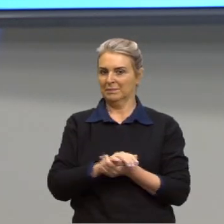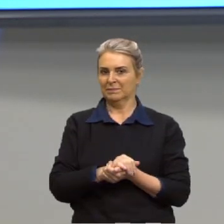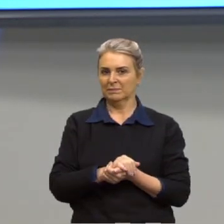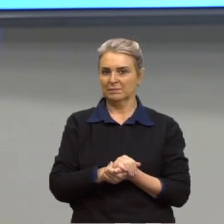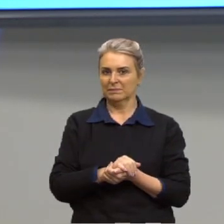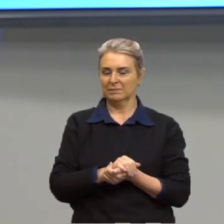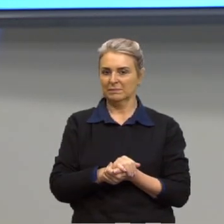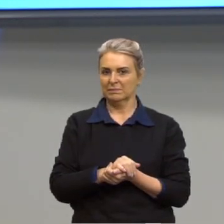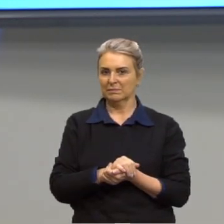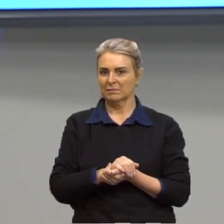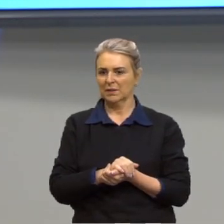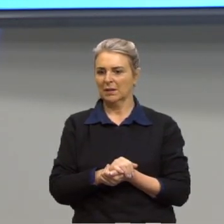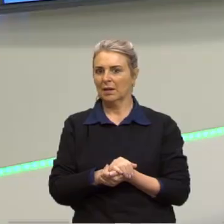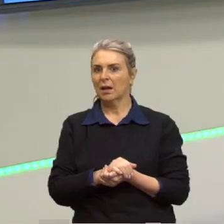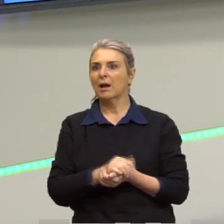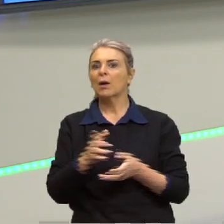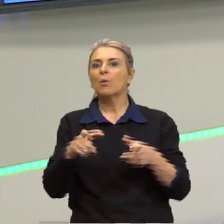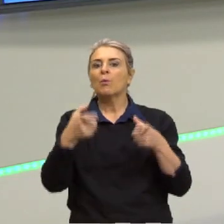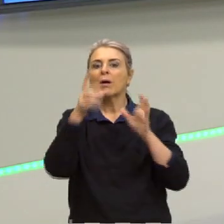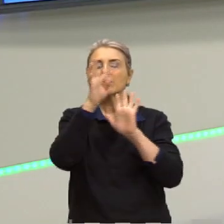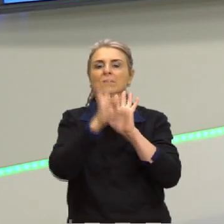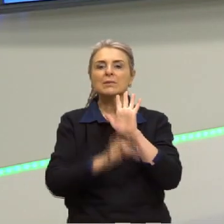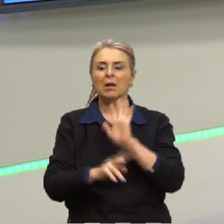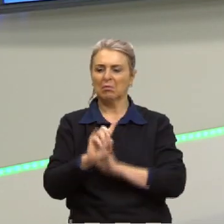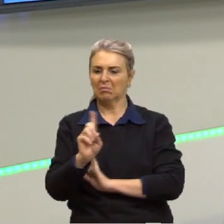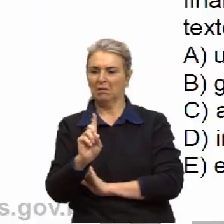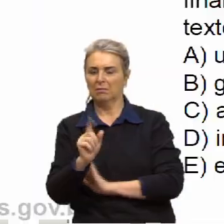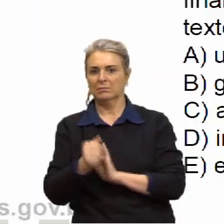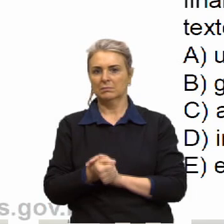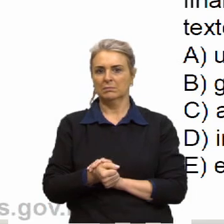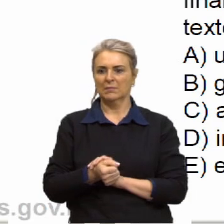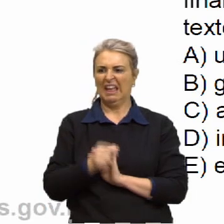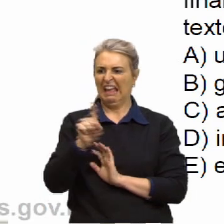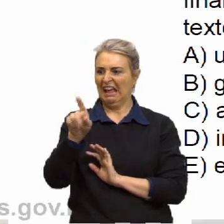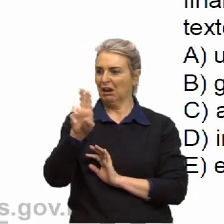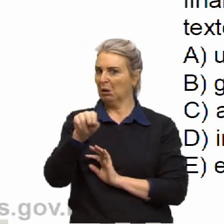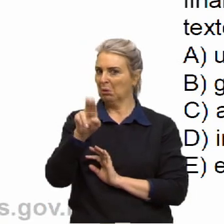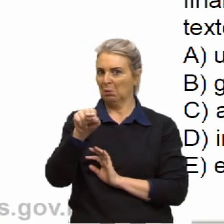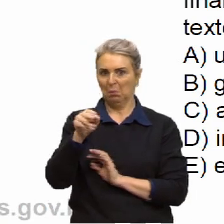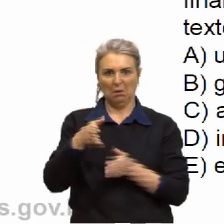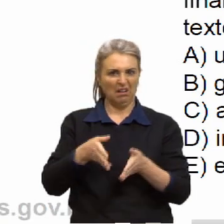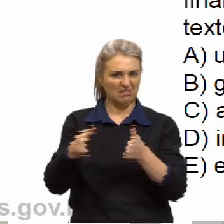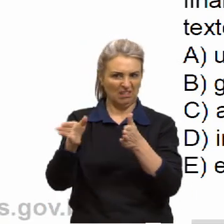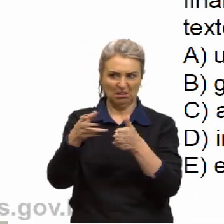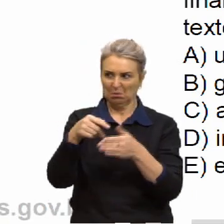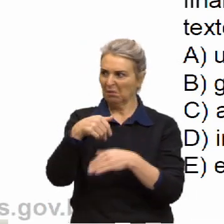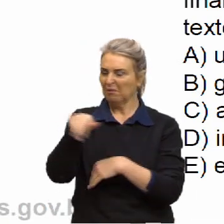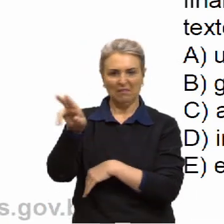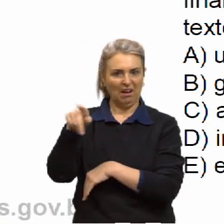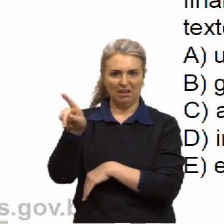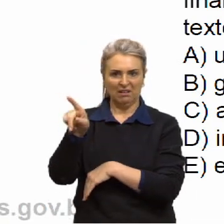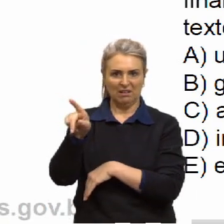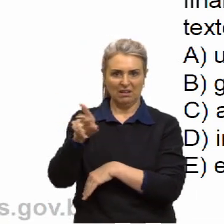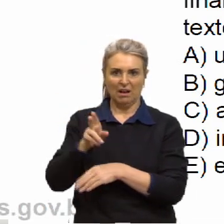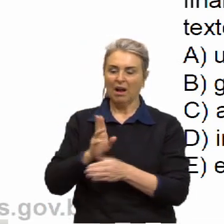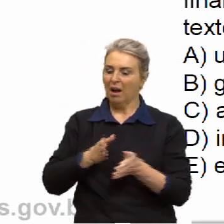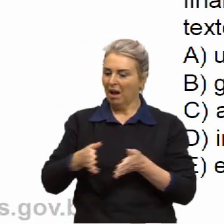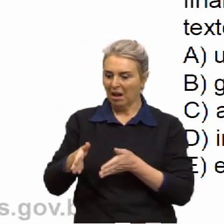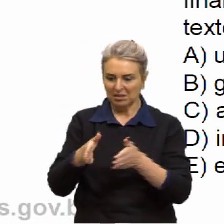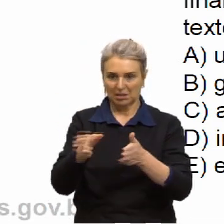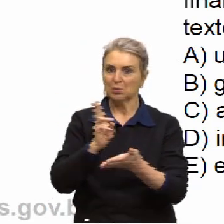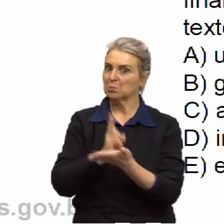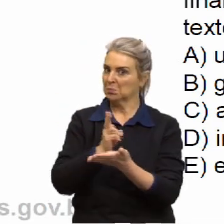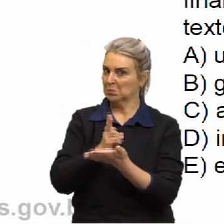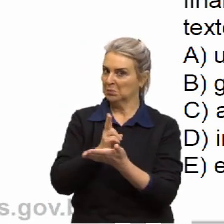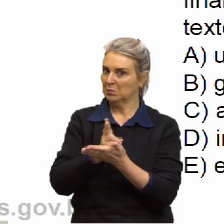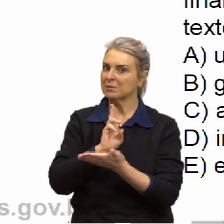Vamos olhar onde essa negação acontece. Ela nunca foi para parte nenhuma, não. Então, ali